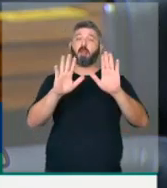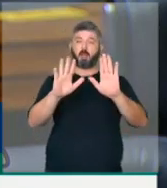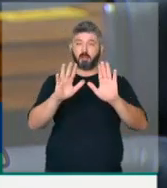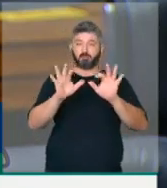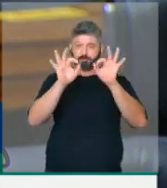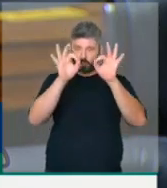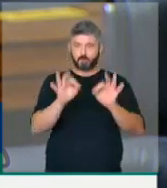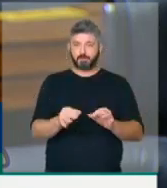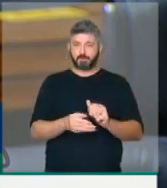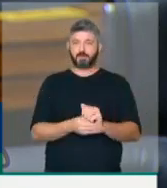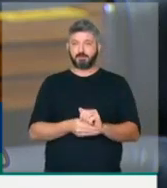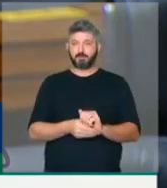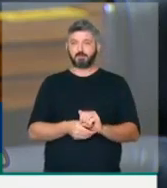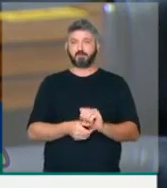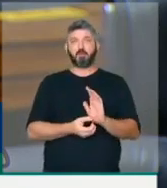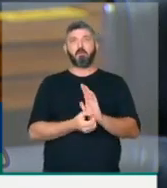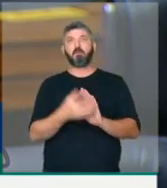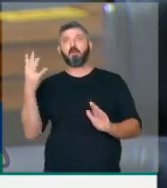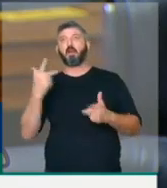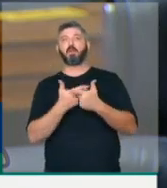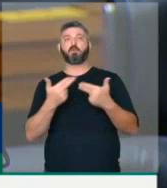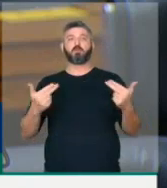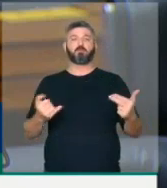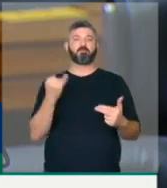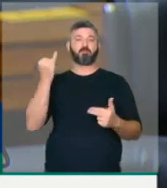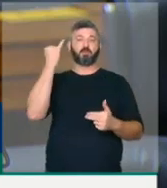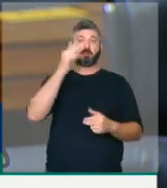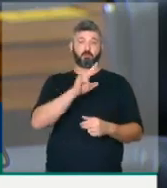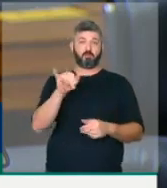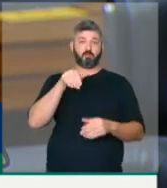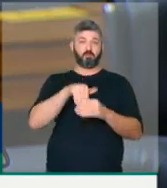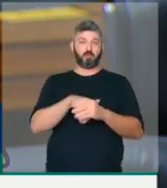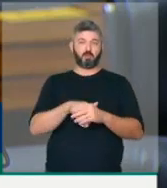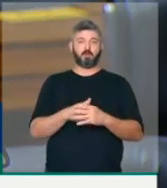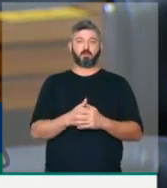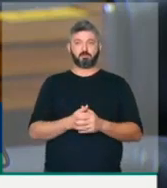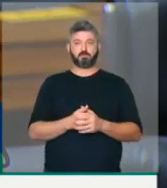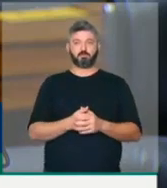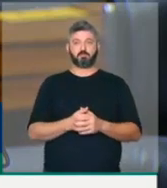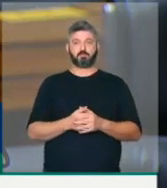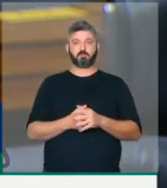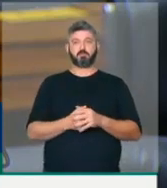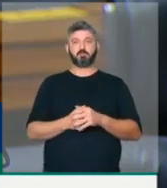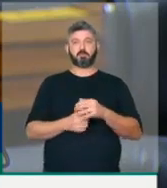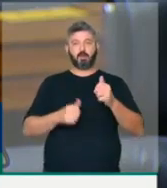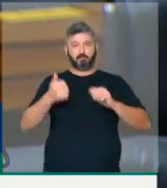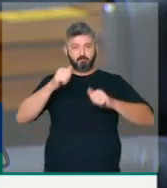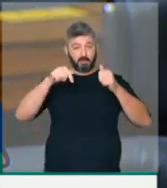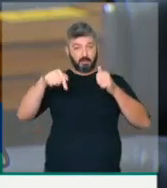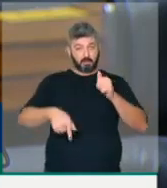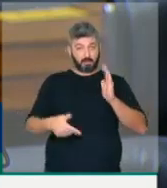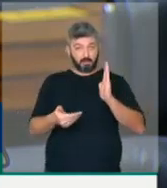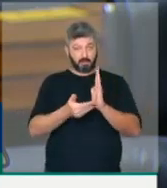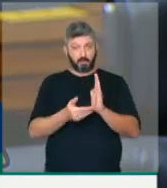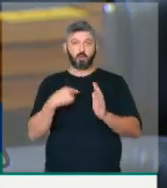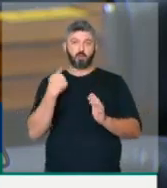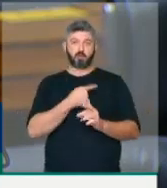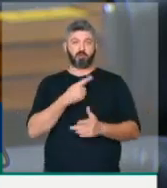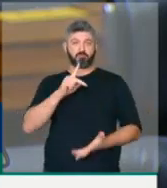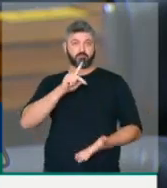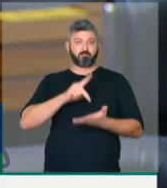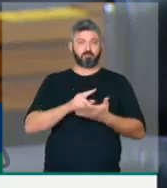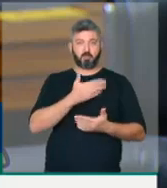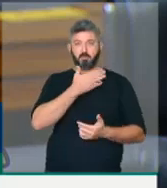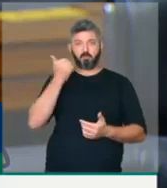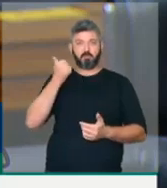certeza de que muitas outras matérias importantes serão votadas, apreciadas para esta Casa para que possamos, de fato,